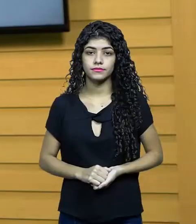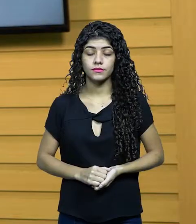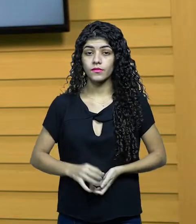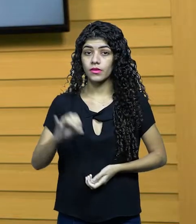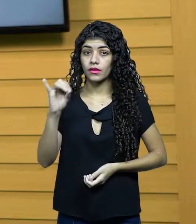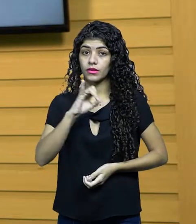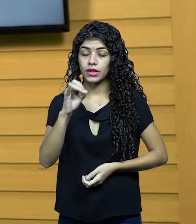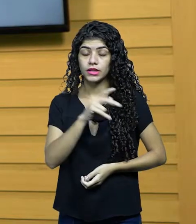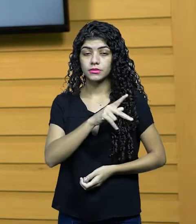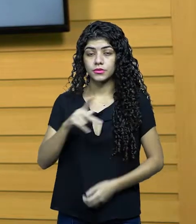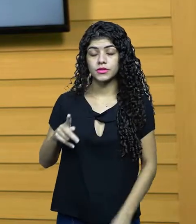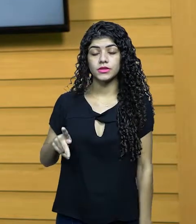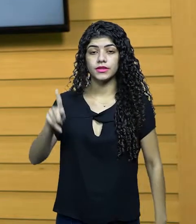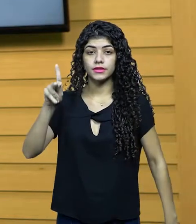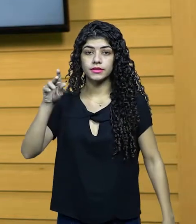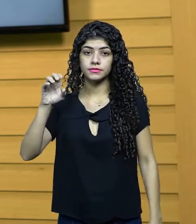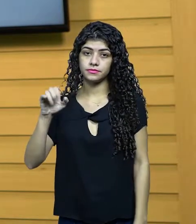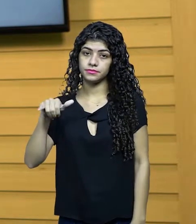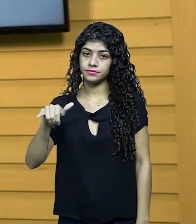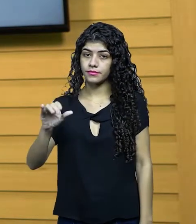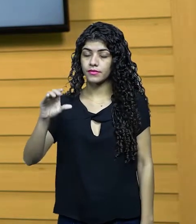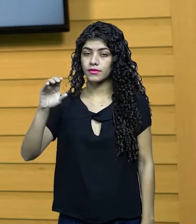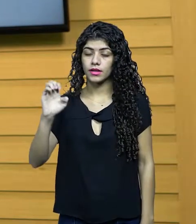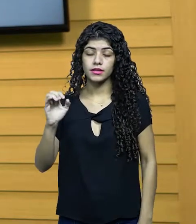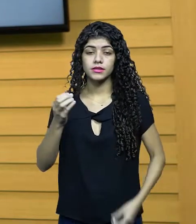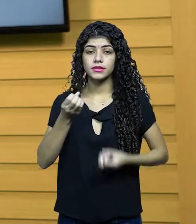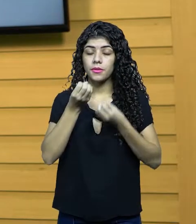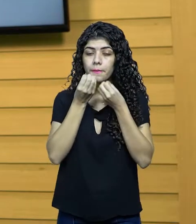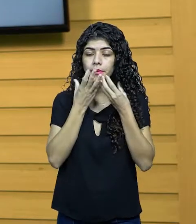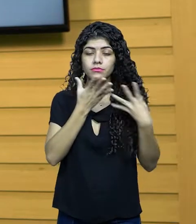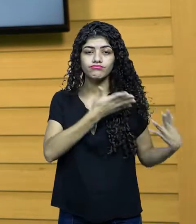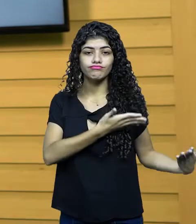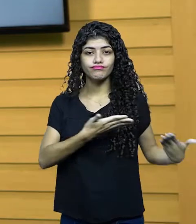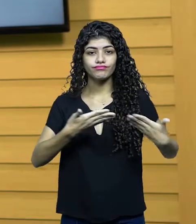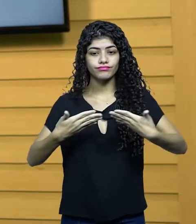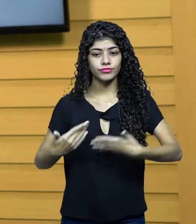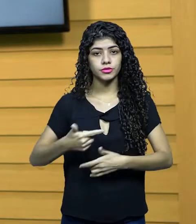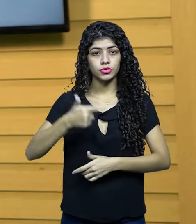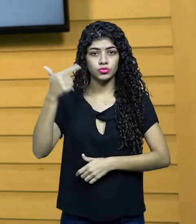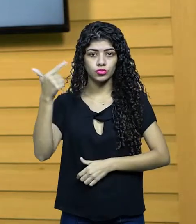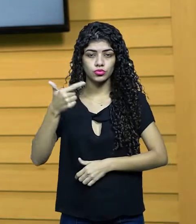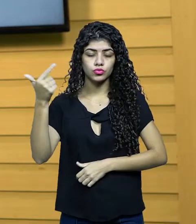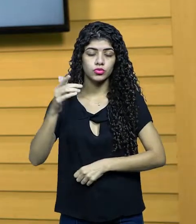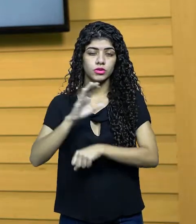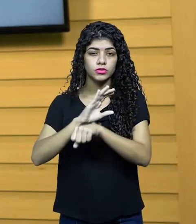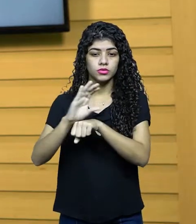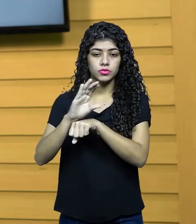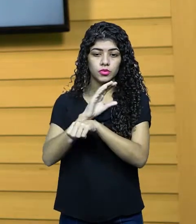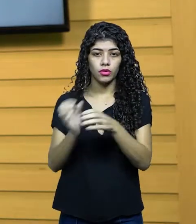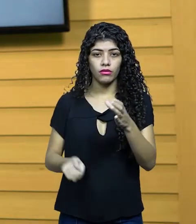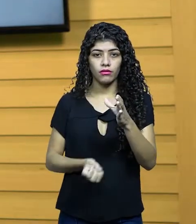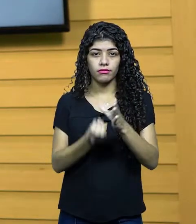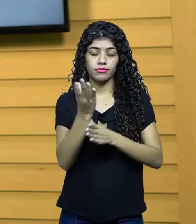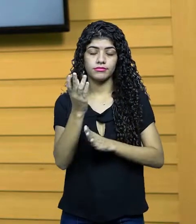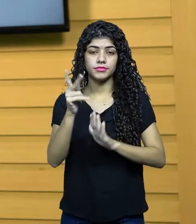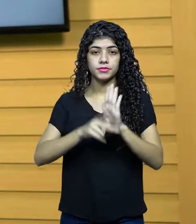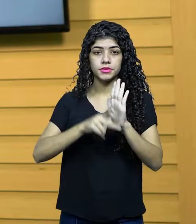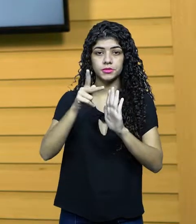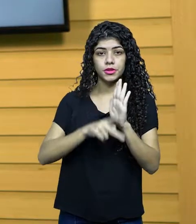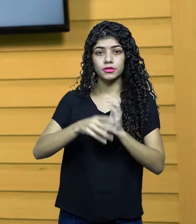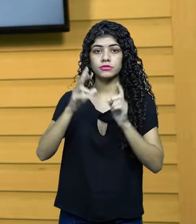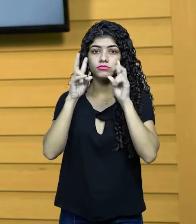Olá, sou a professora Casey Martins. Seja bem-vindo ao segundo módulo do curso de Elaboração de Projetos Audiovisuais e Produção